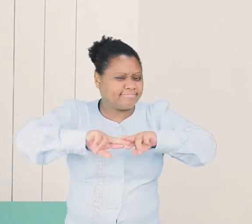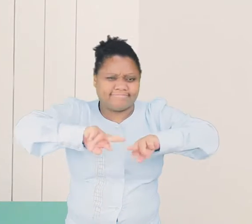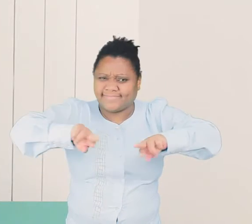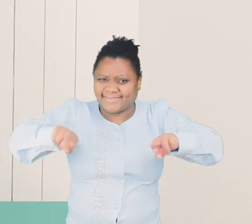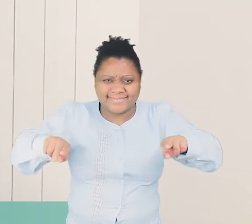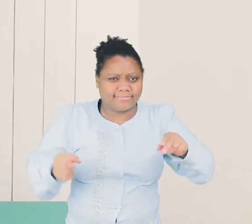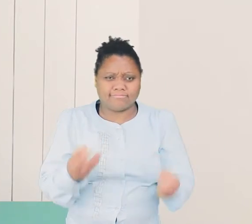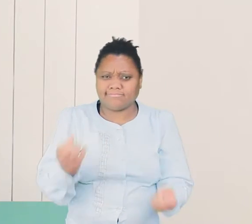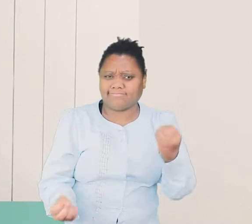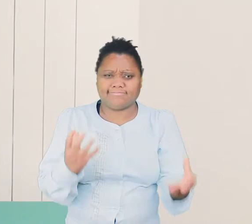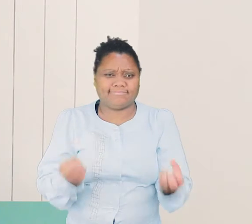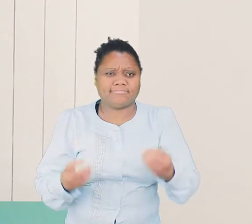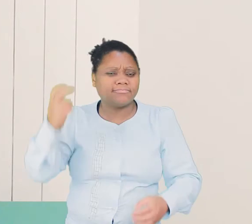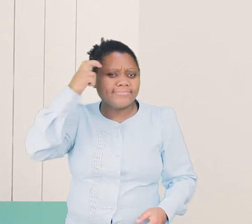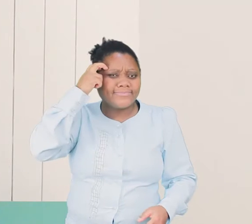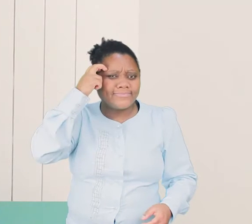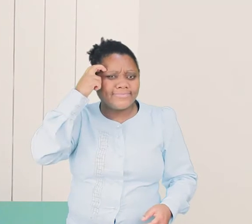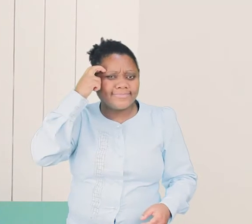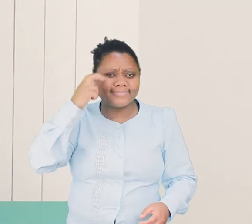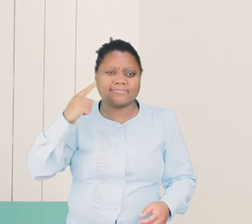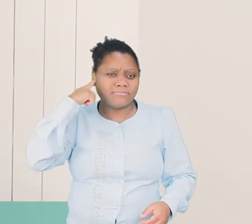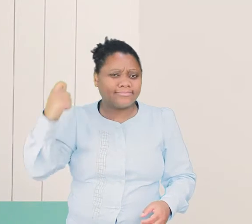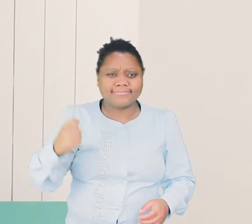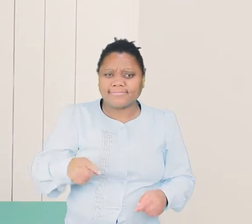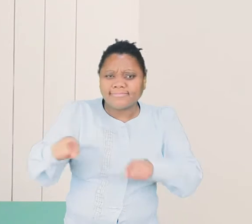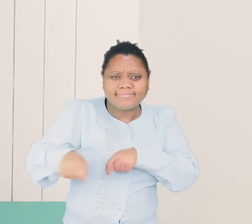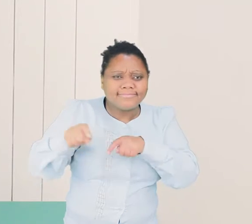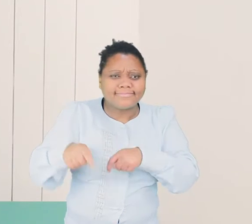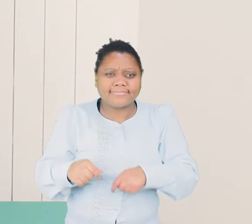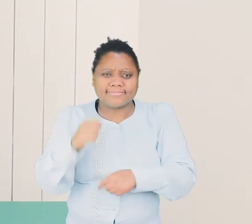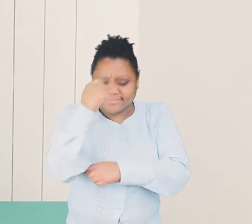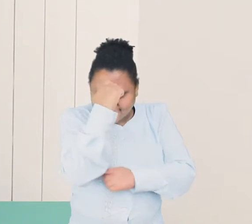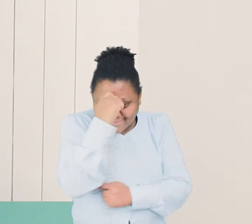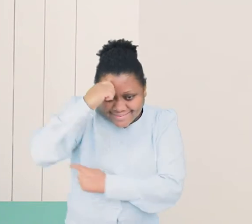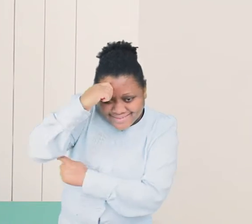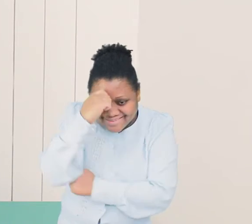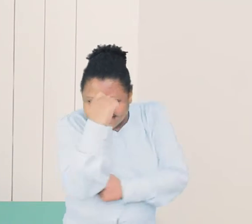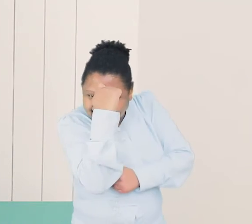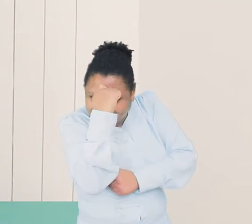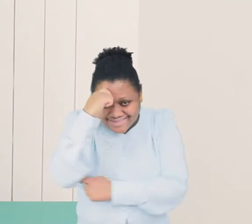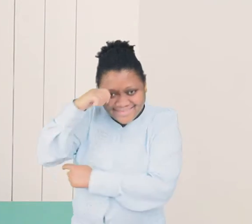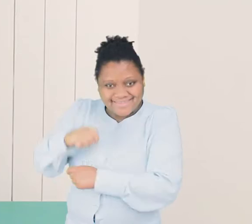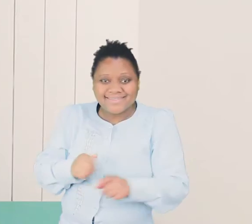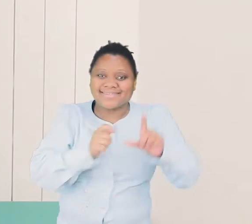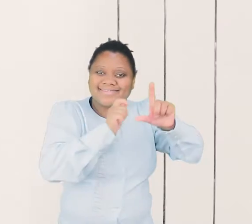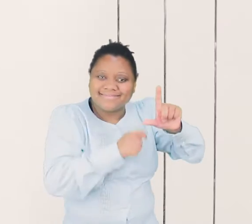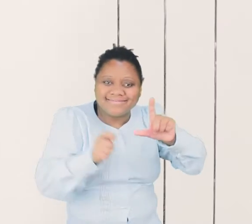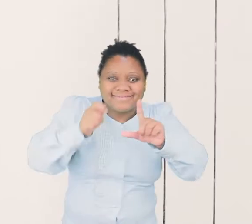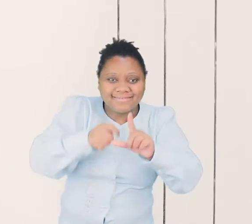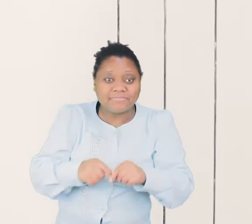presente em diversas manifestações culturais. Dos sons rurais ao forró pé de serra.